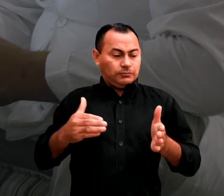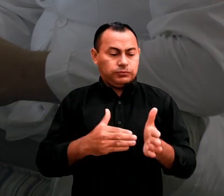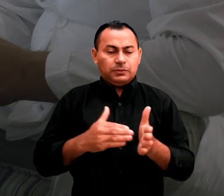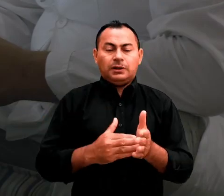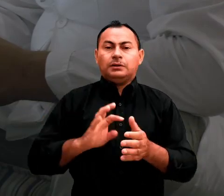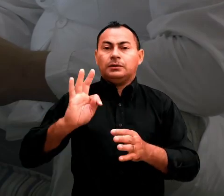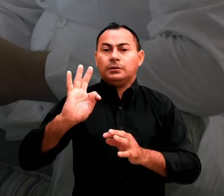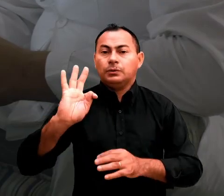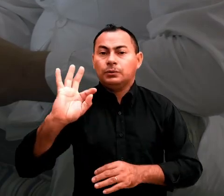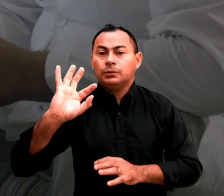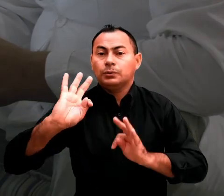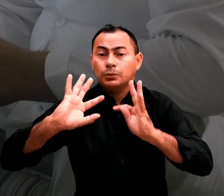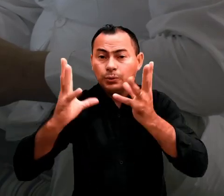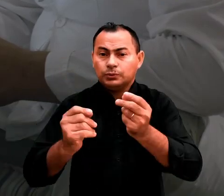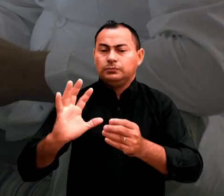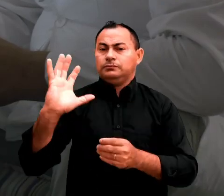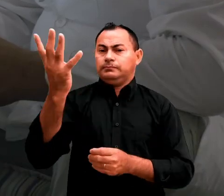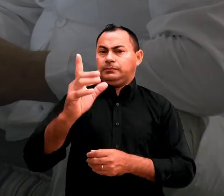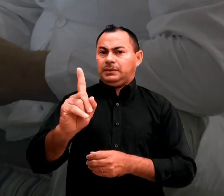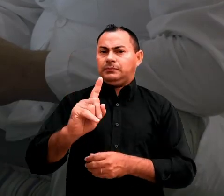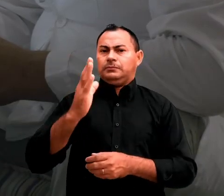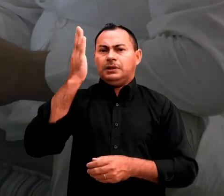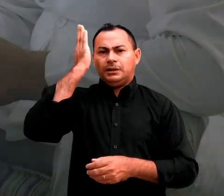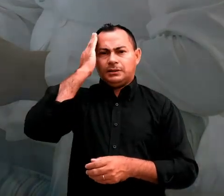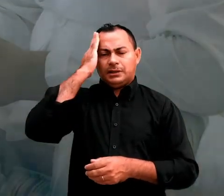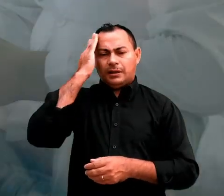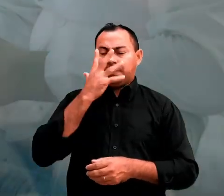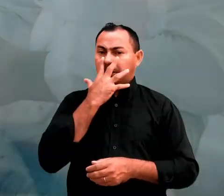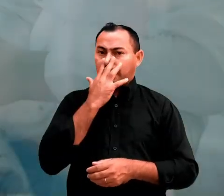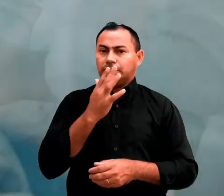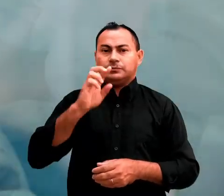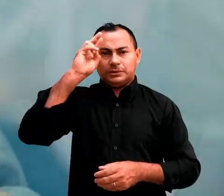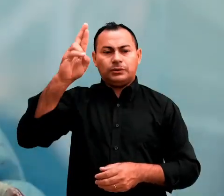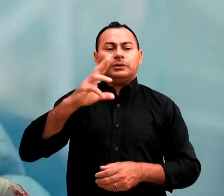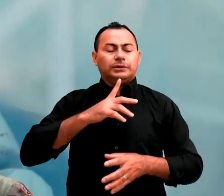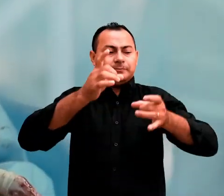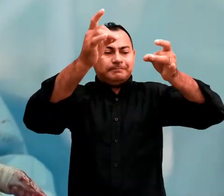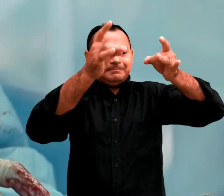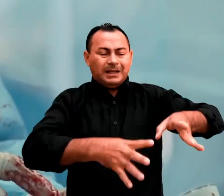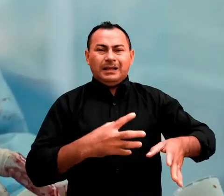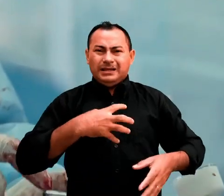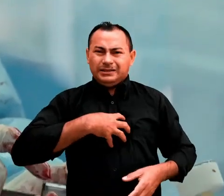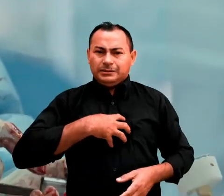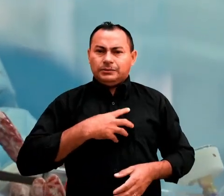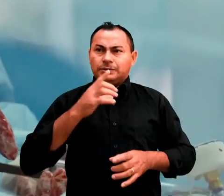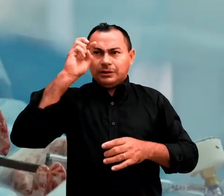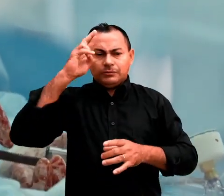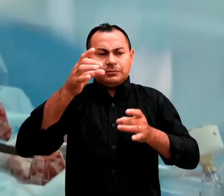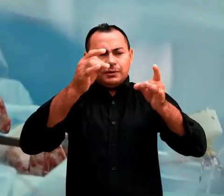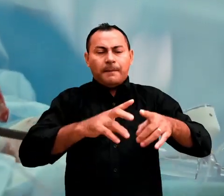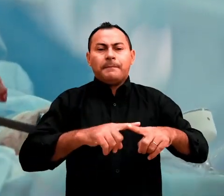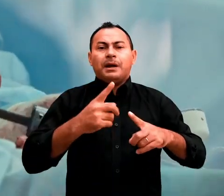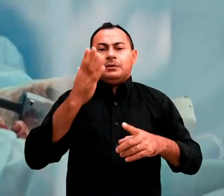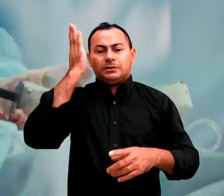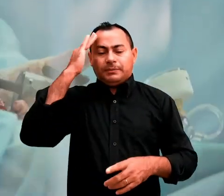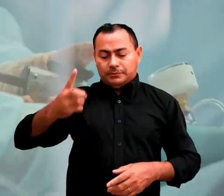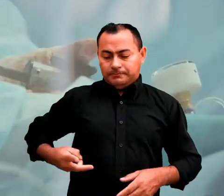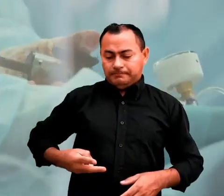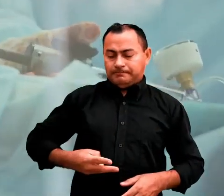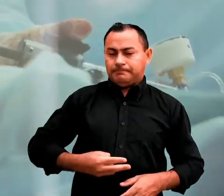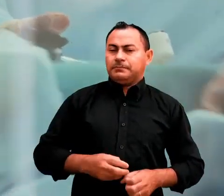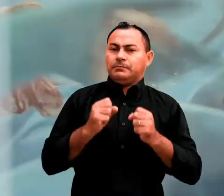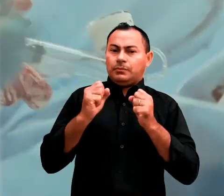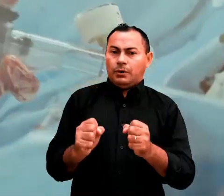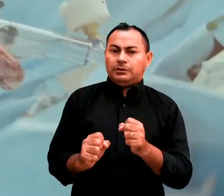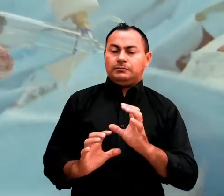impediu que isso tudo acontecesse. Sabe, ela achava que o Senhor a tinha abandonado. Eu sabia que uma cirurgia